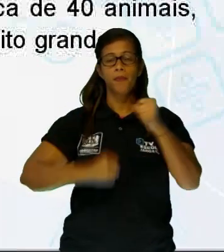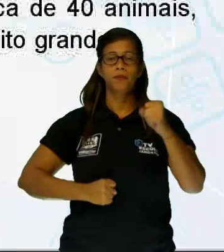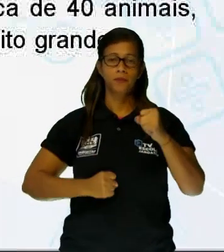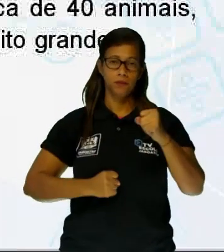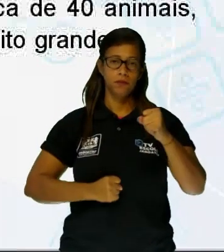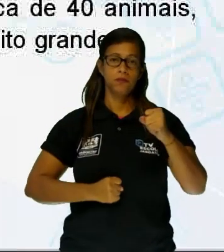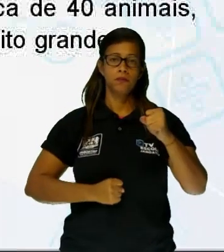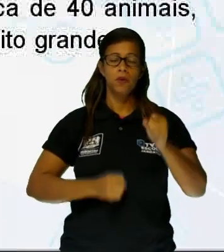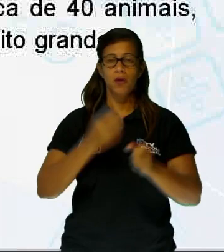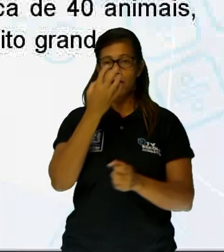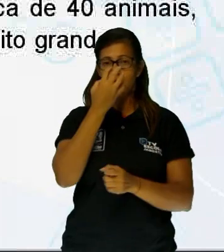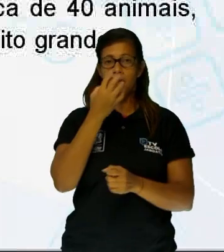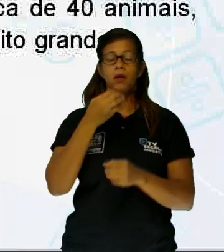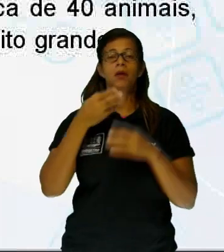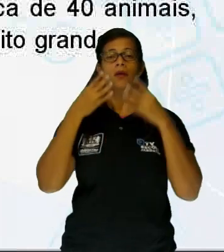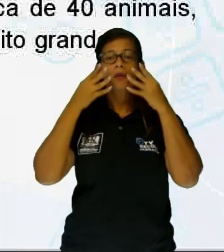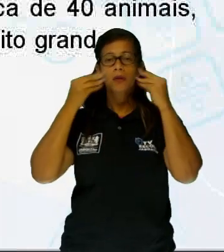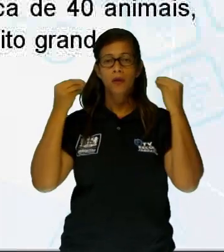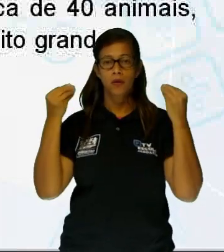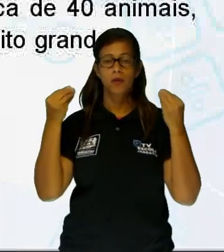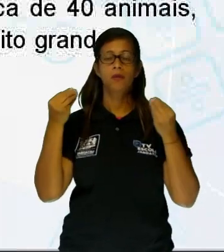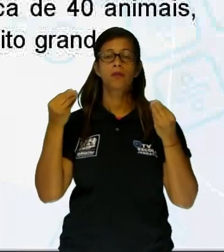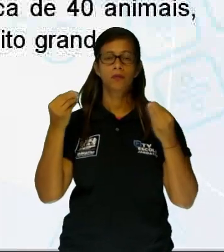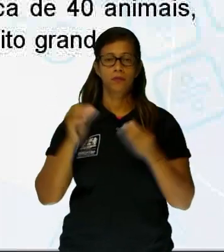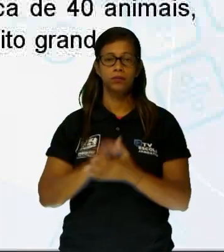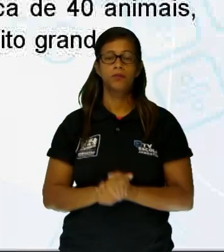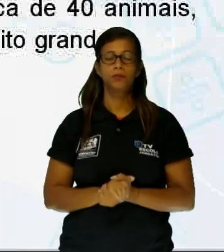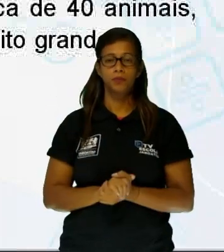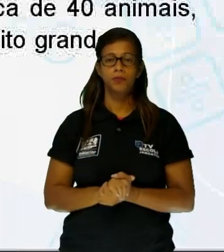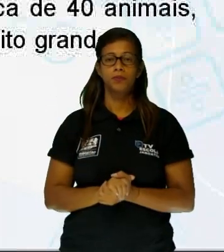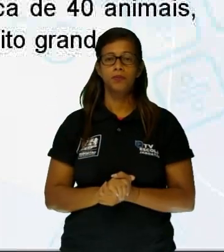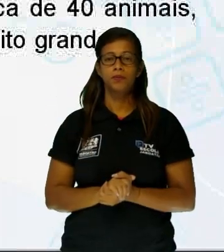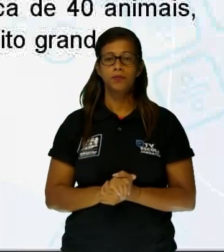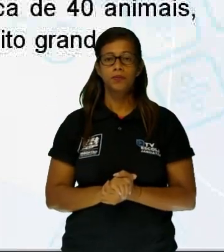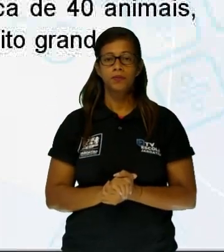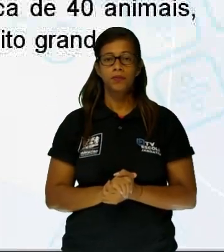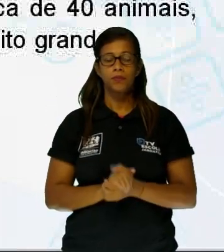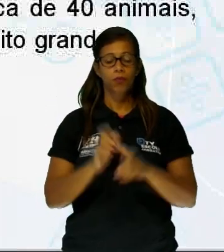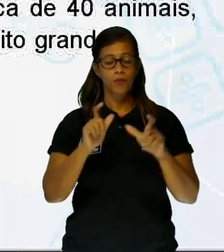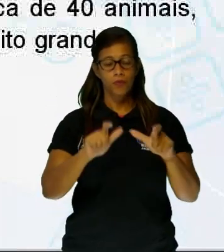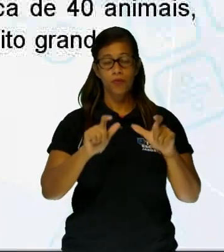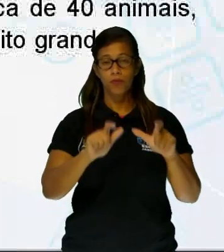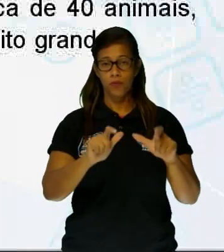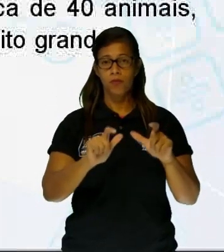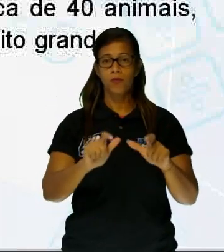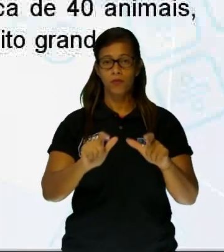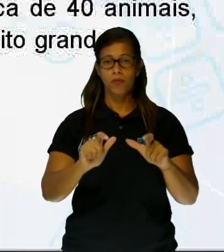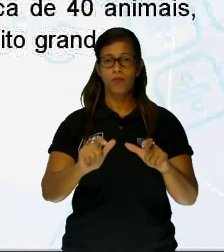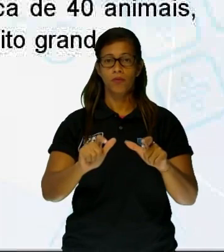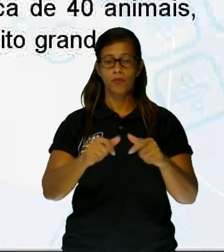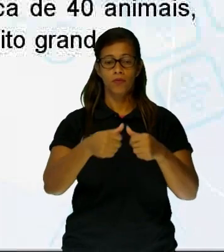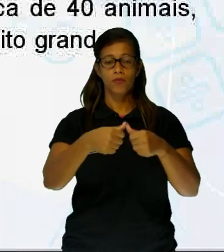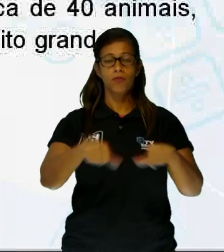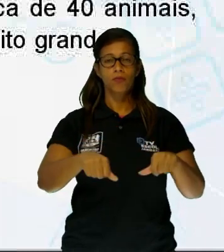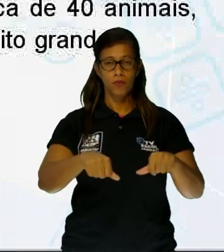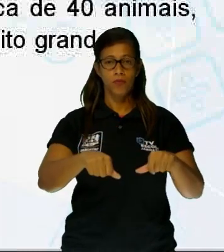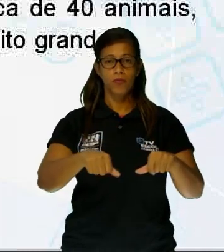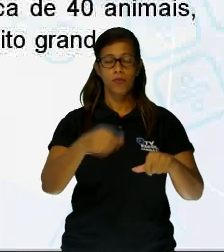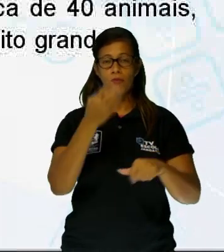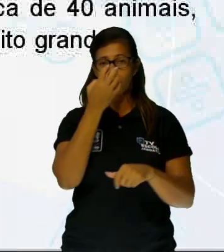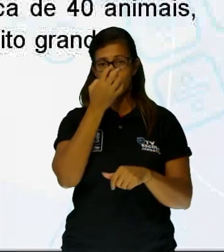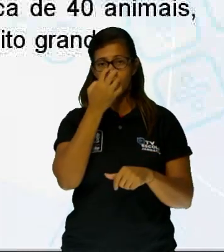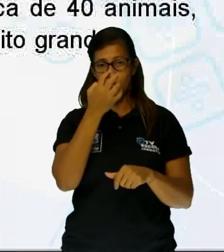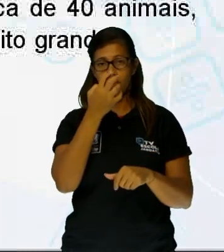cães e gatos, o Centro de Zoonoses, os canis municipais e congêneres do Estado de São Paulo, não